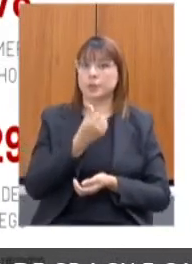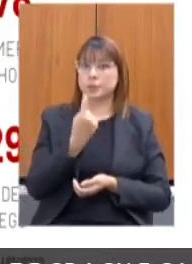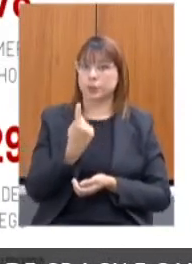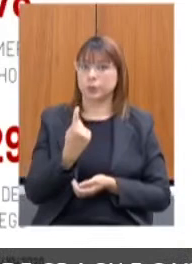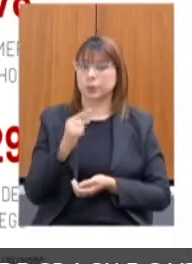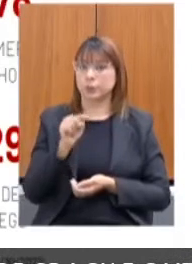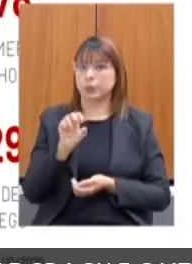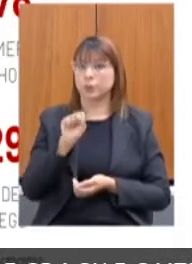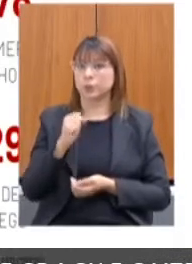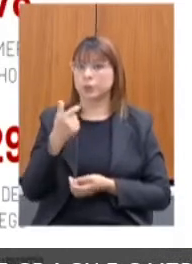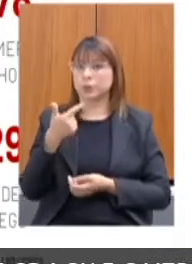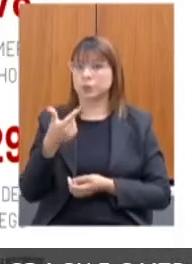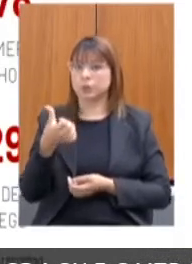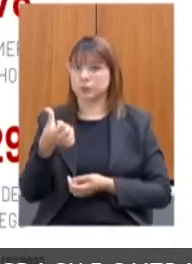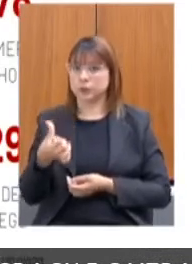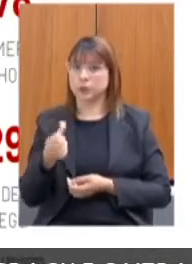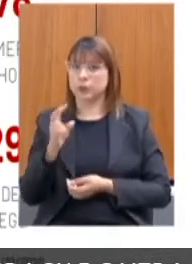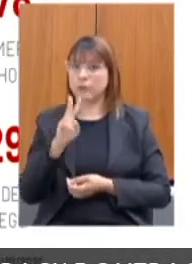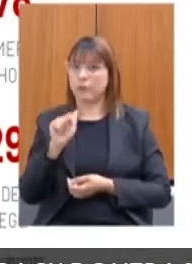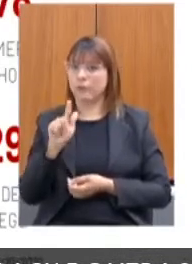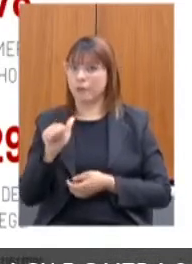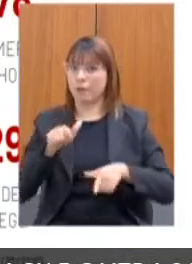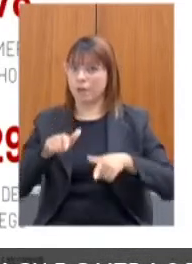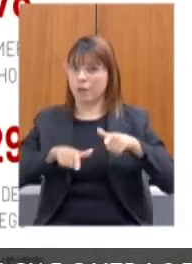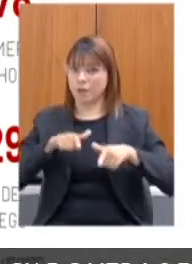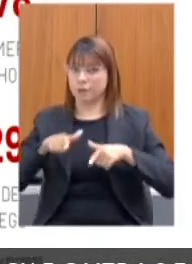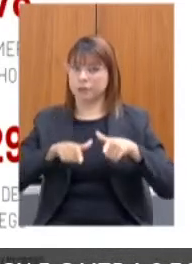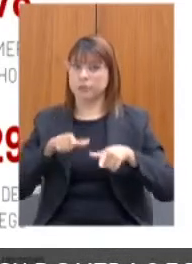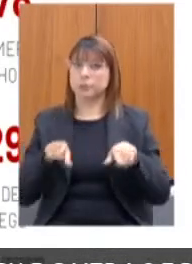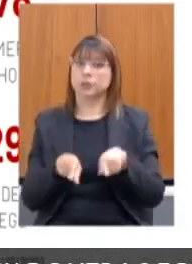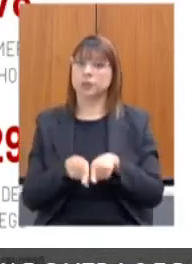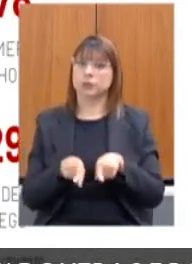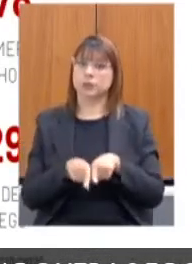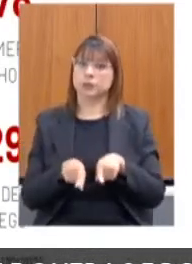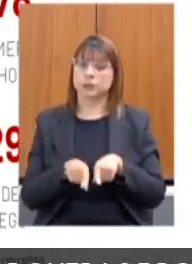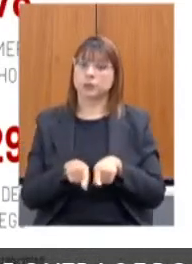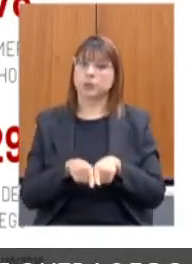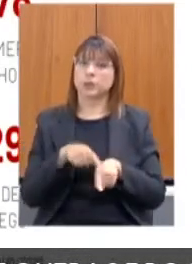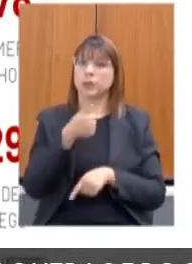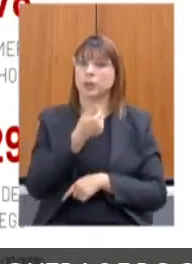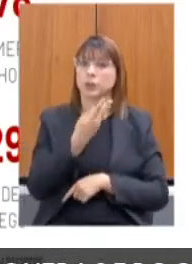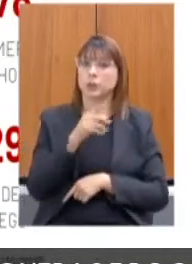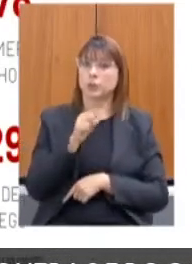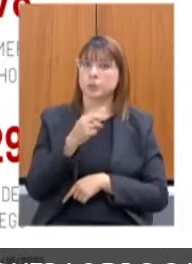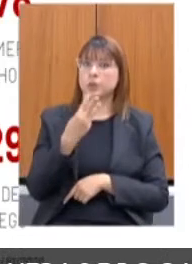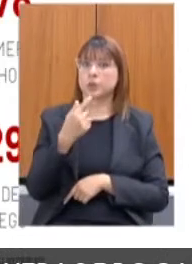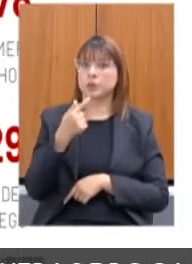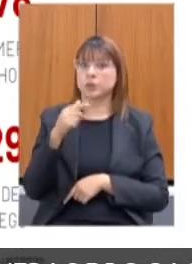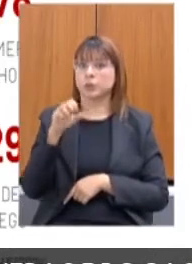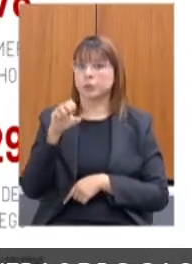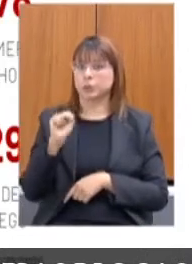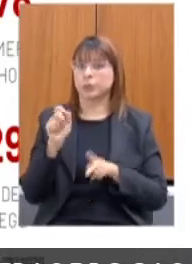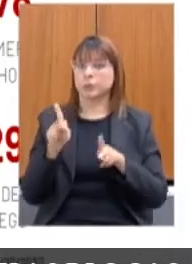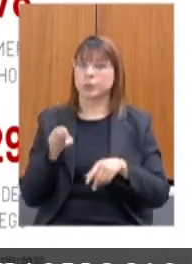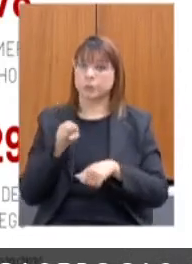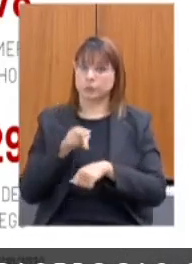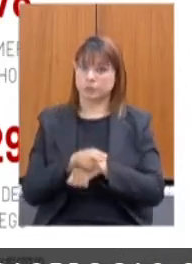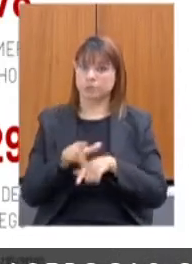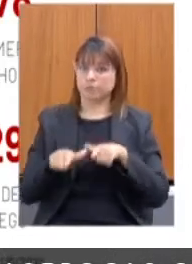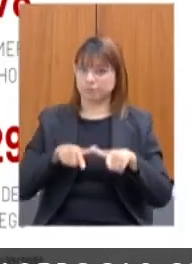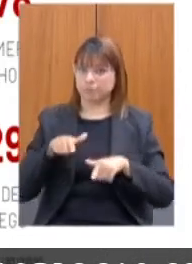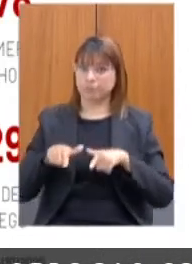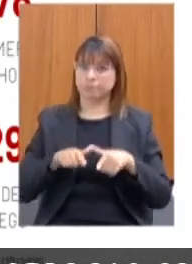.826 vagas de trabalho e foram colocados no mercado de trabalho 14.378.